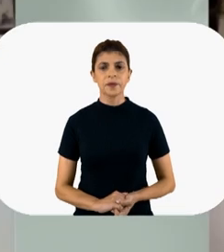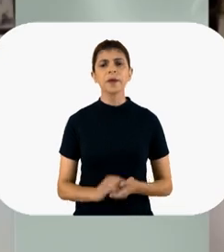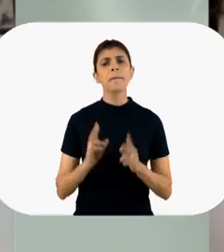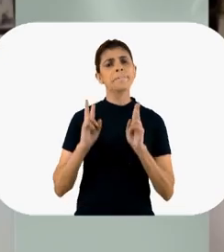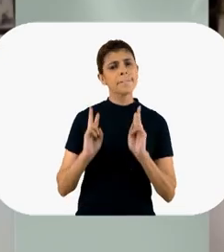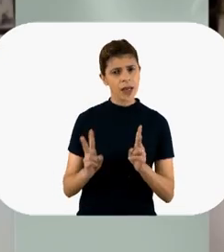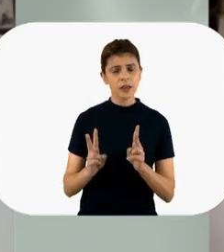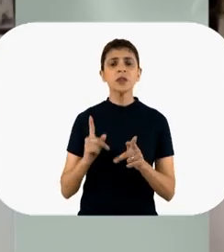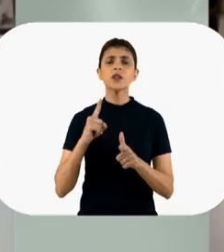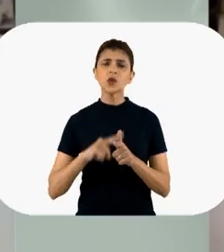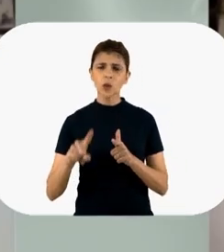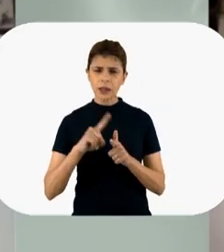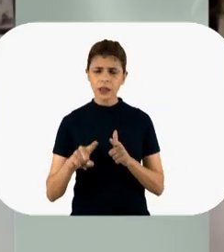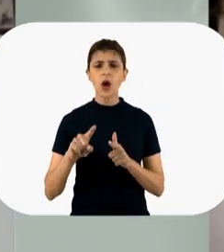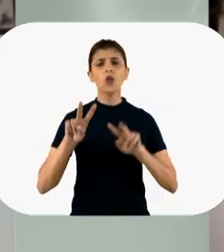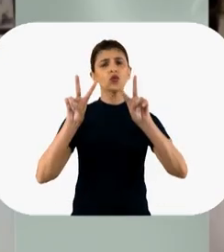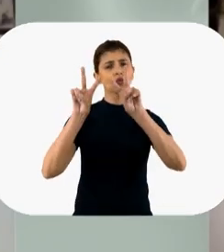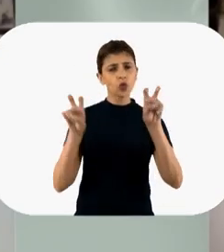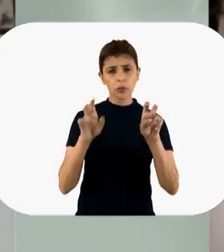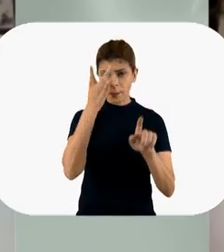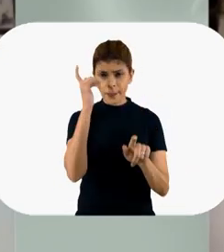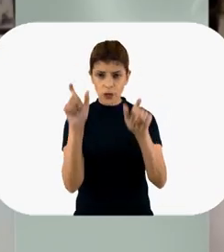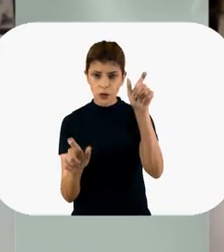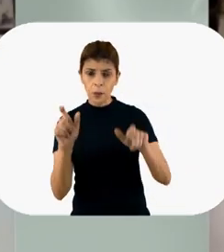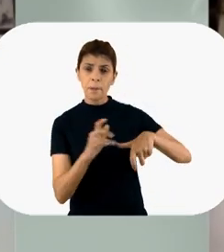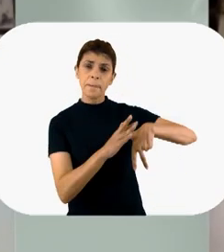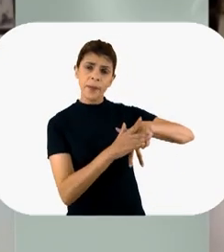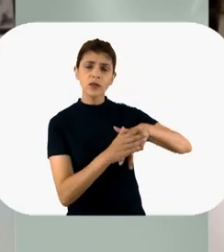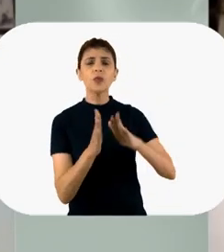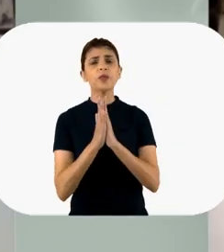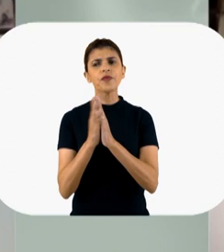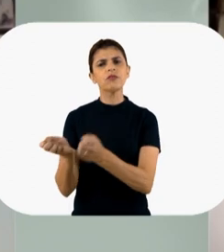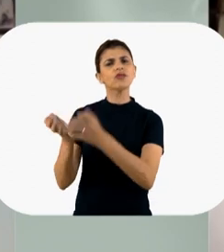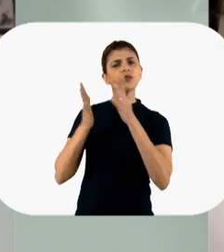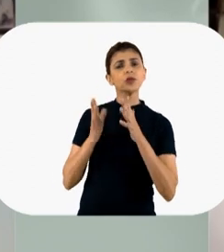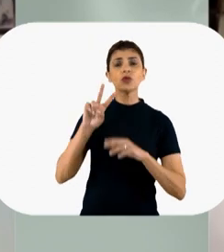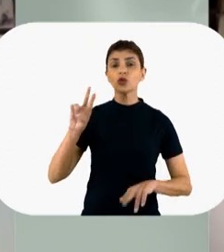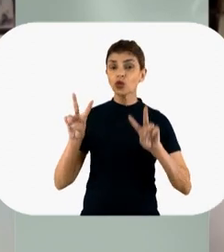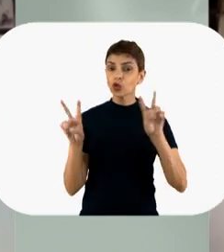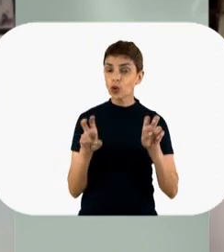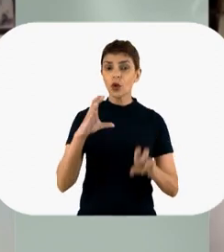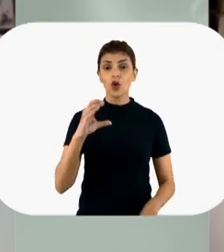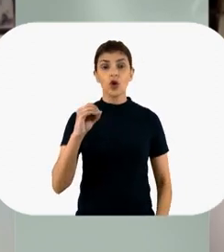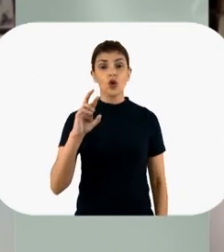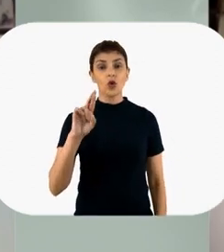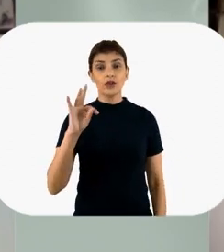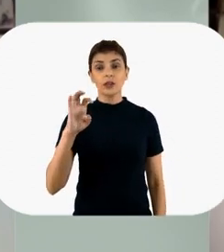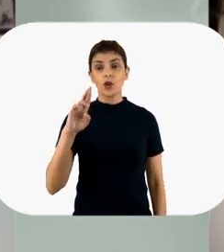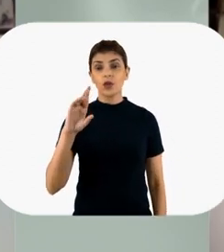Dentro dessa mesma questão, com essas mesmas pessoas, que você comentasse um pouquinho para a gente a respeito dos